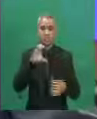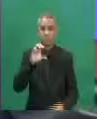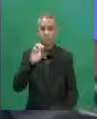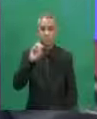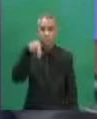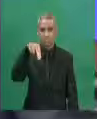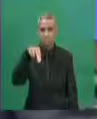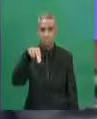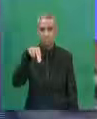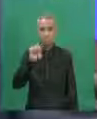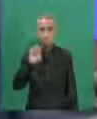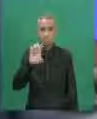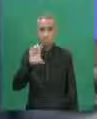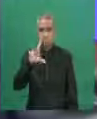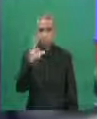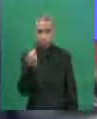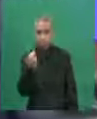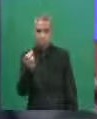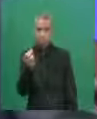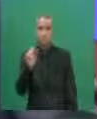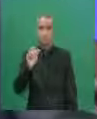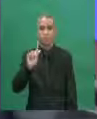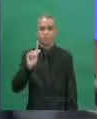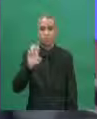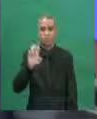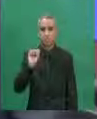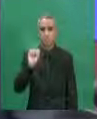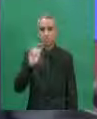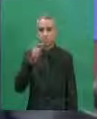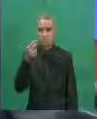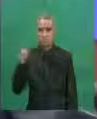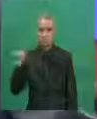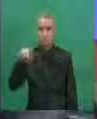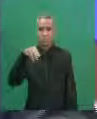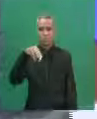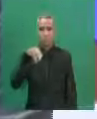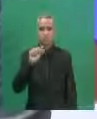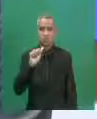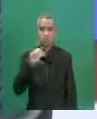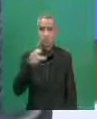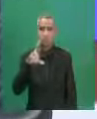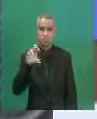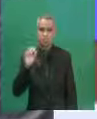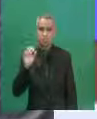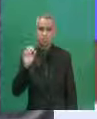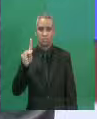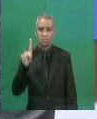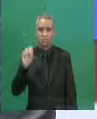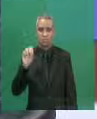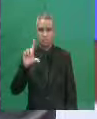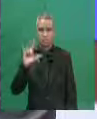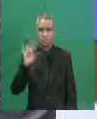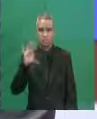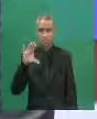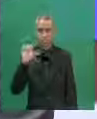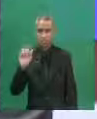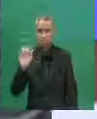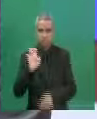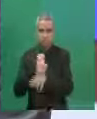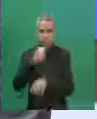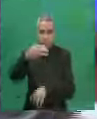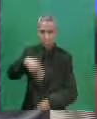Macropolítica do Estado do Maranhão. Este conselho, através da medida provisória número